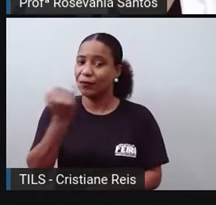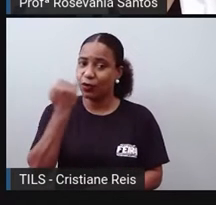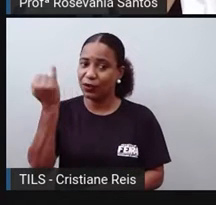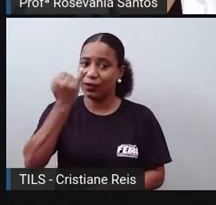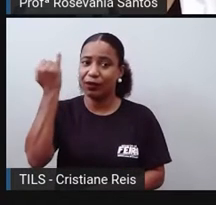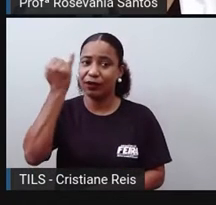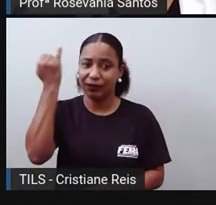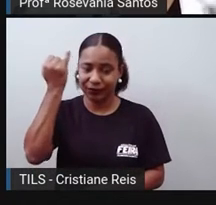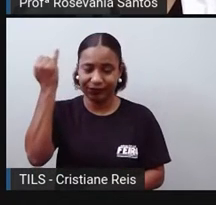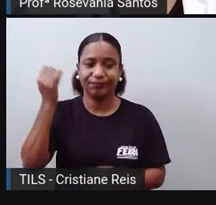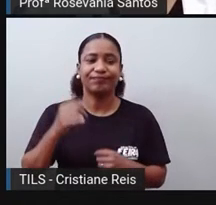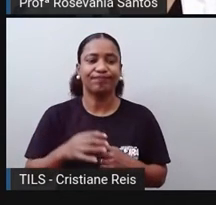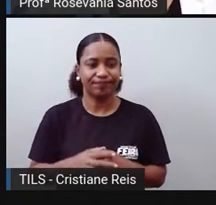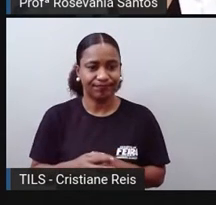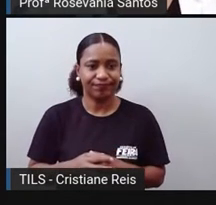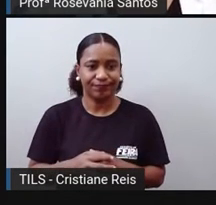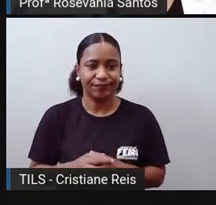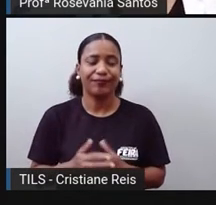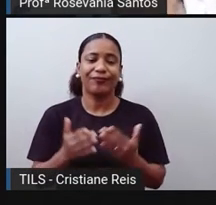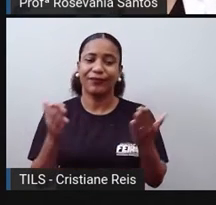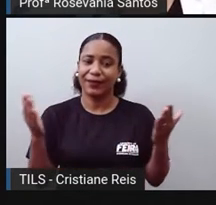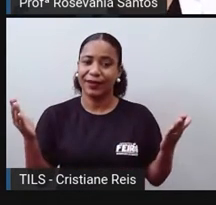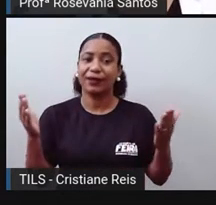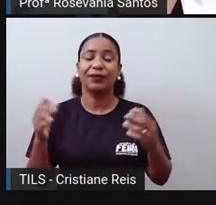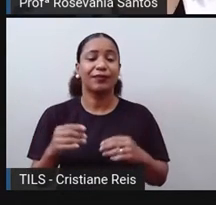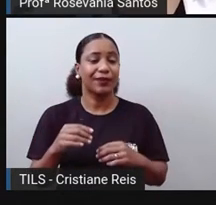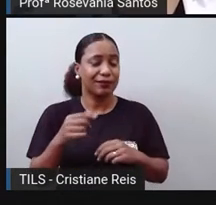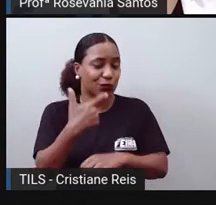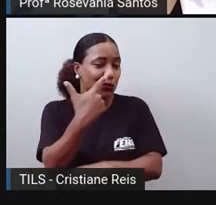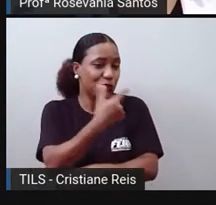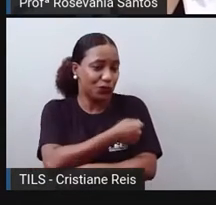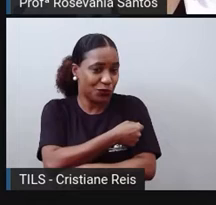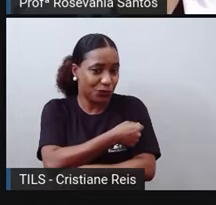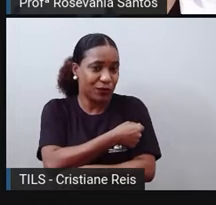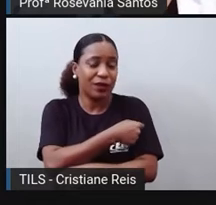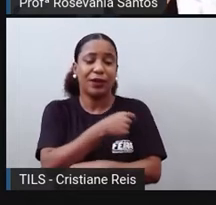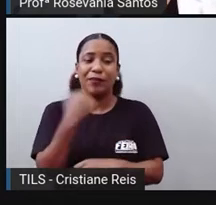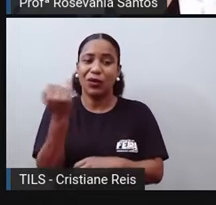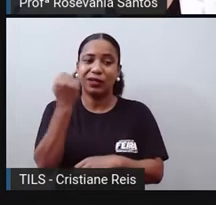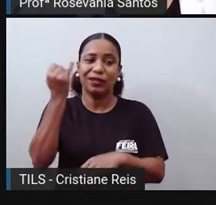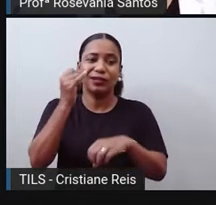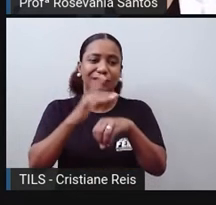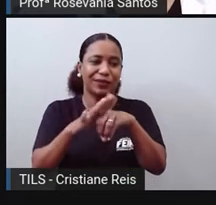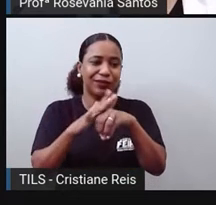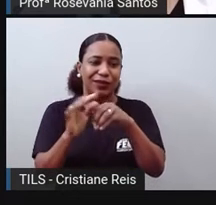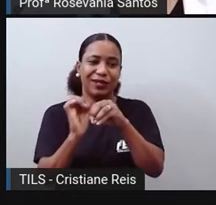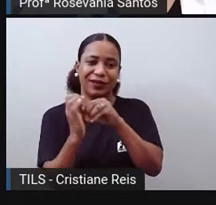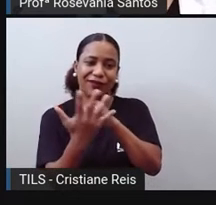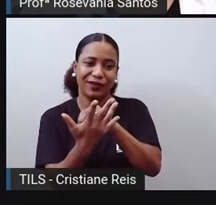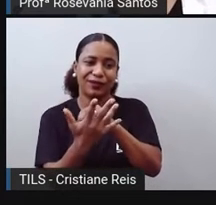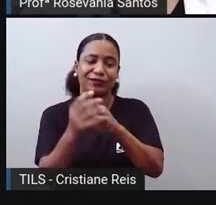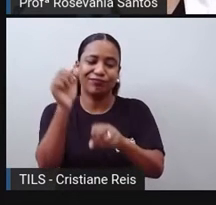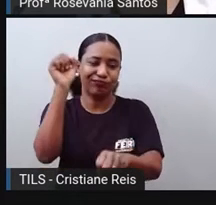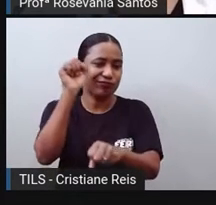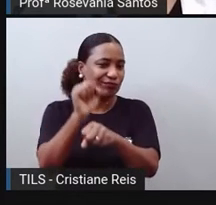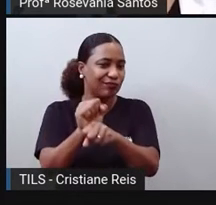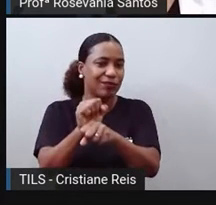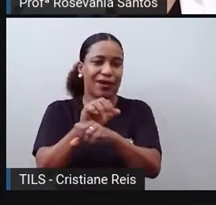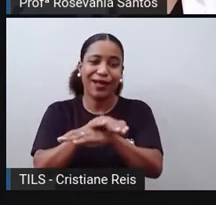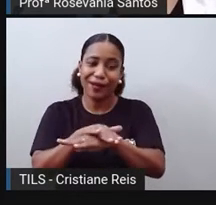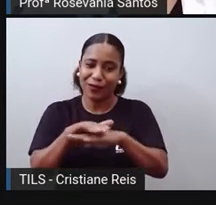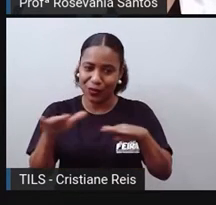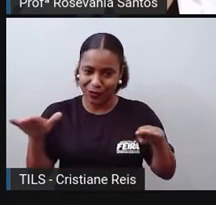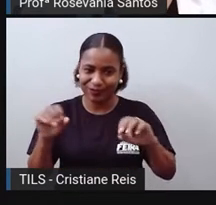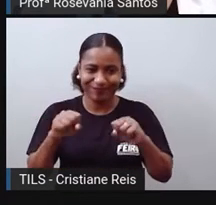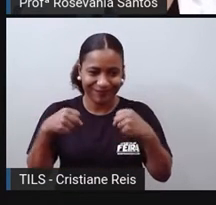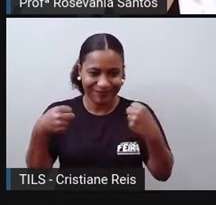dizendo assim, fazer alguma coisa para que esse vírus pare de circular, né? Então, as campanhas de vacina, os métodos de